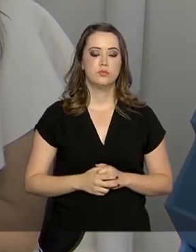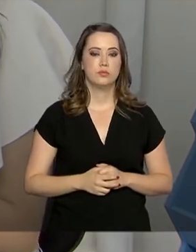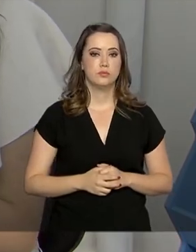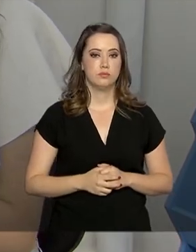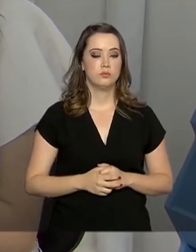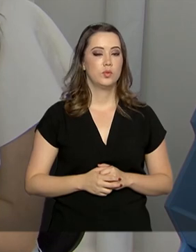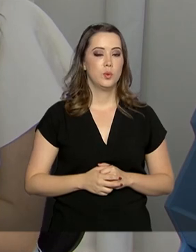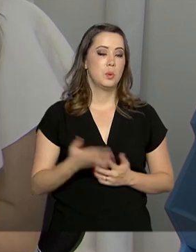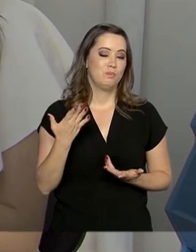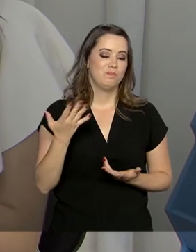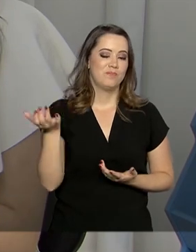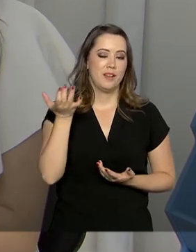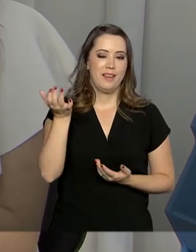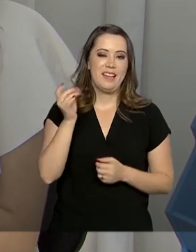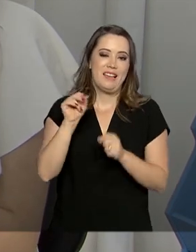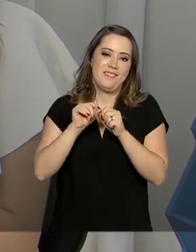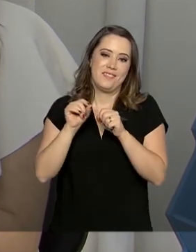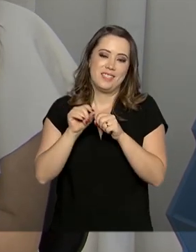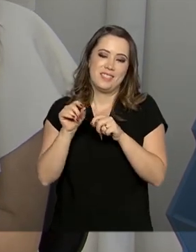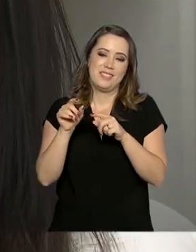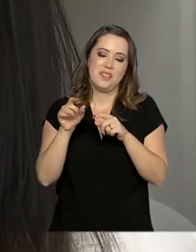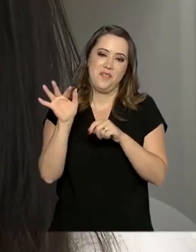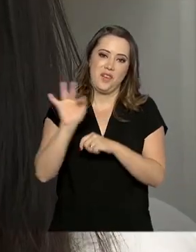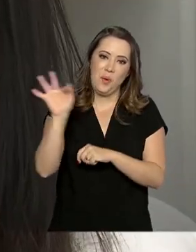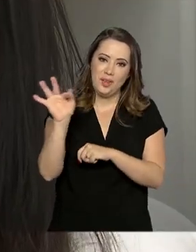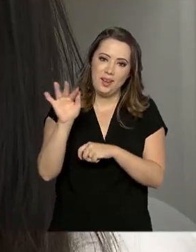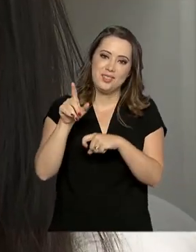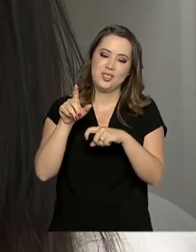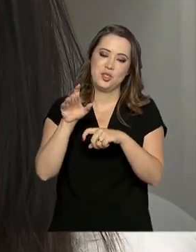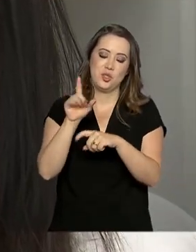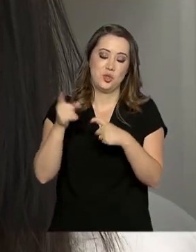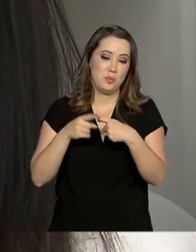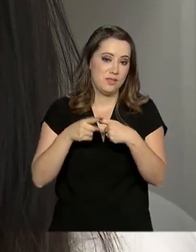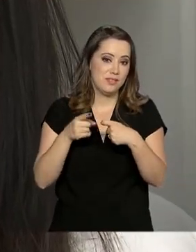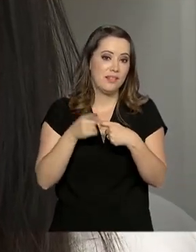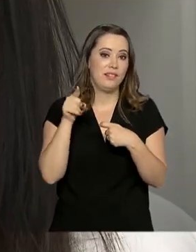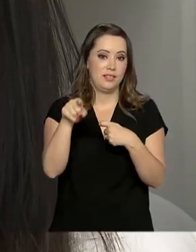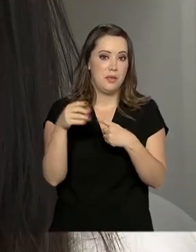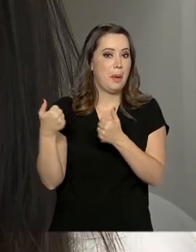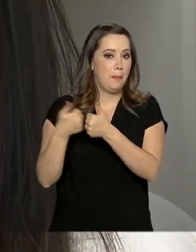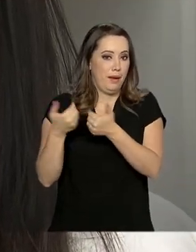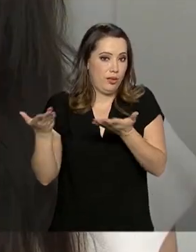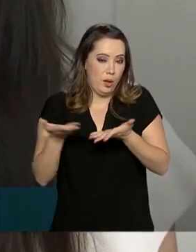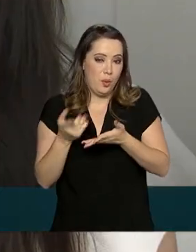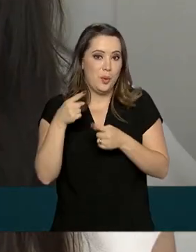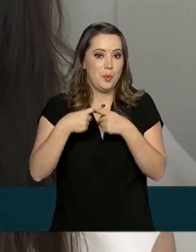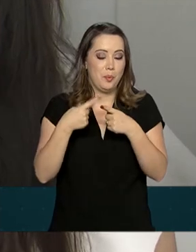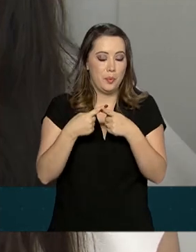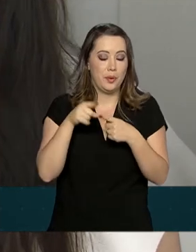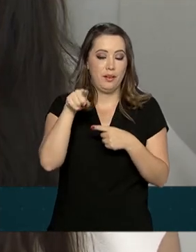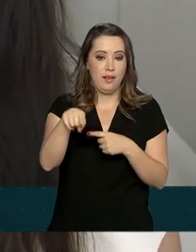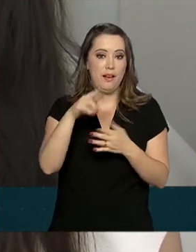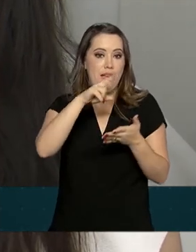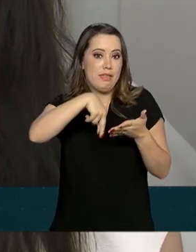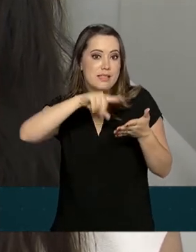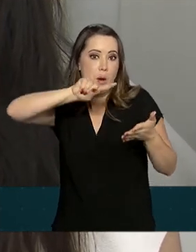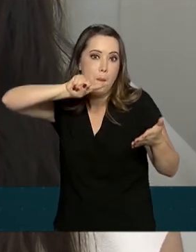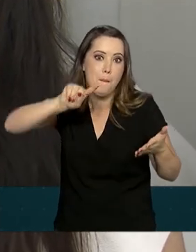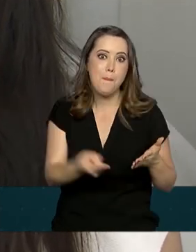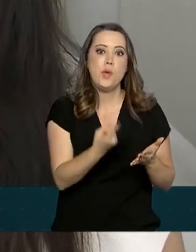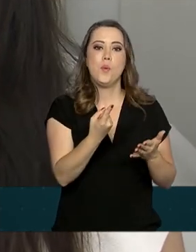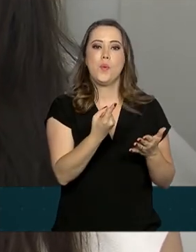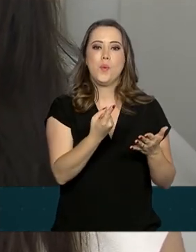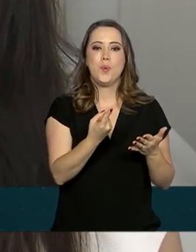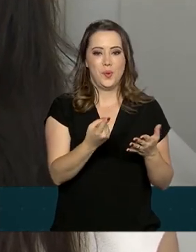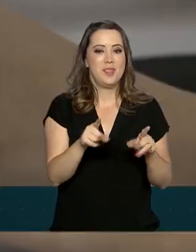O sonho de fazer faculdade de medicina está mais próximo para a Ana Clara. A estudante tirou nota mil na redação do Enem